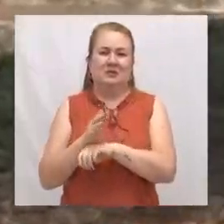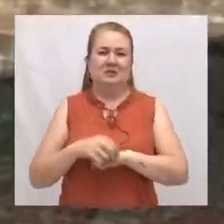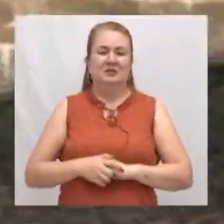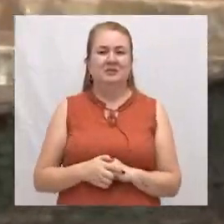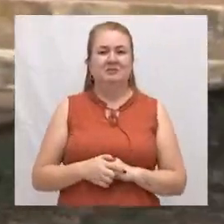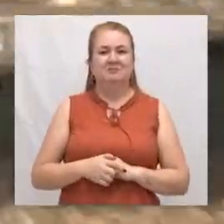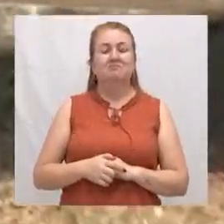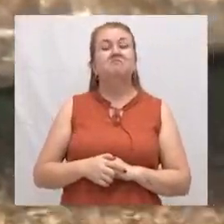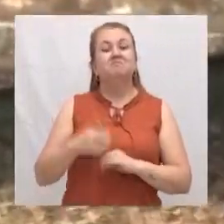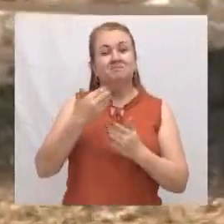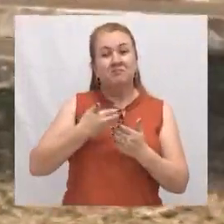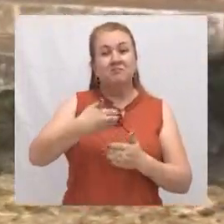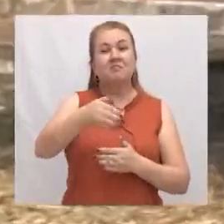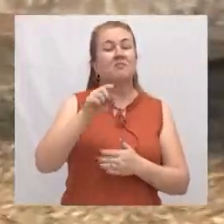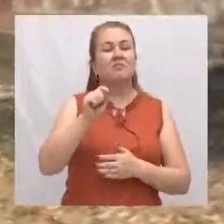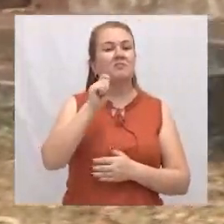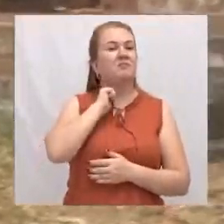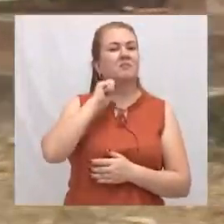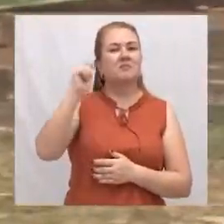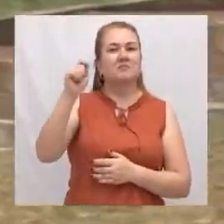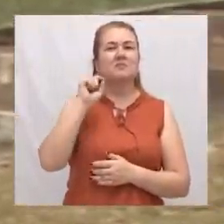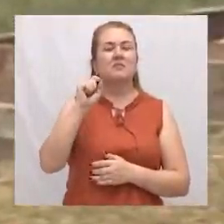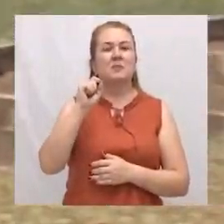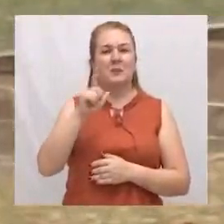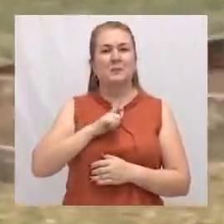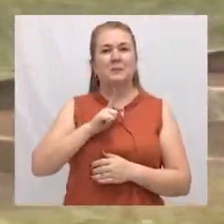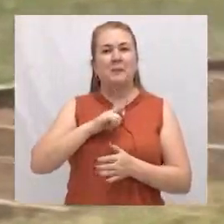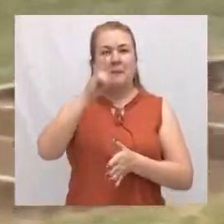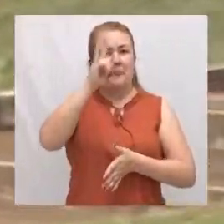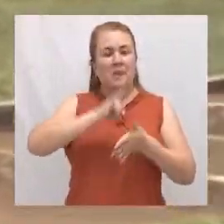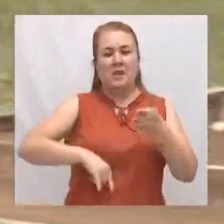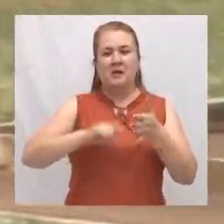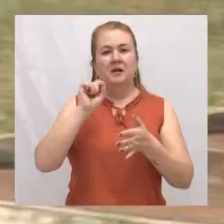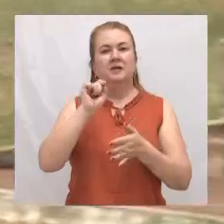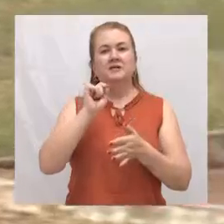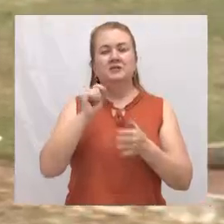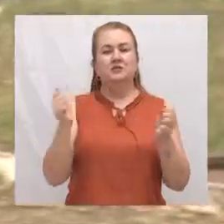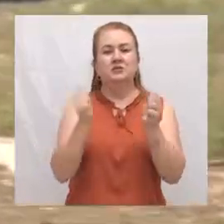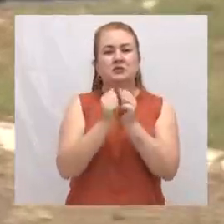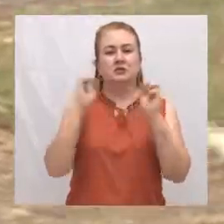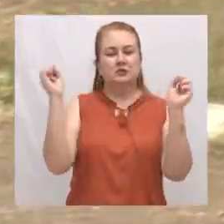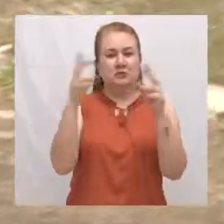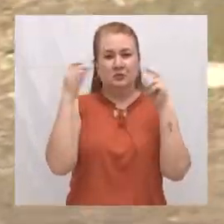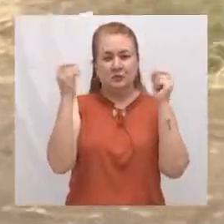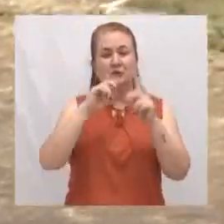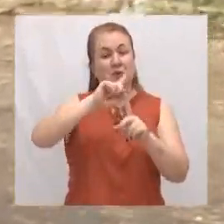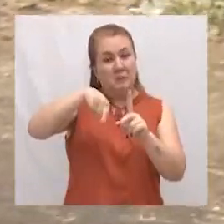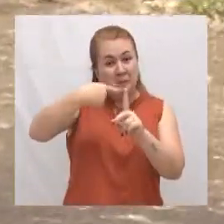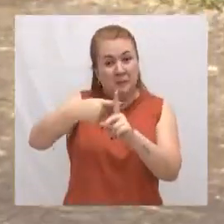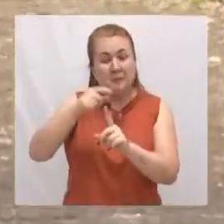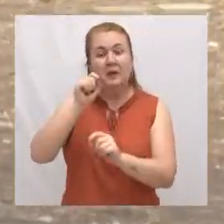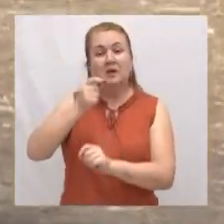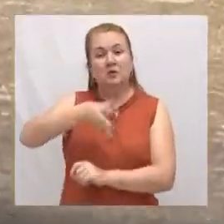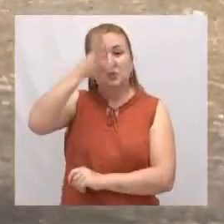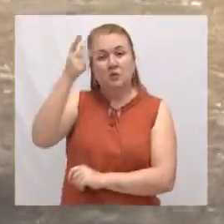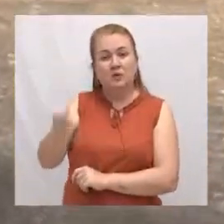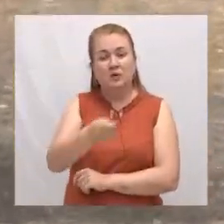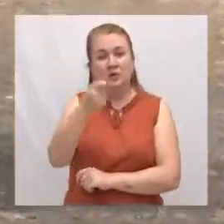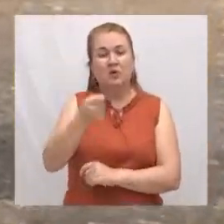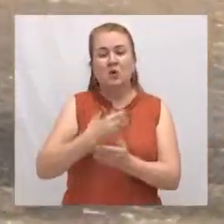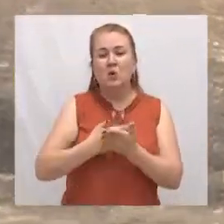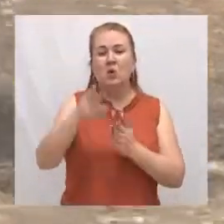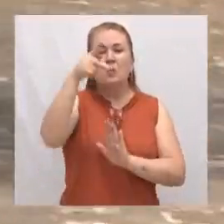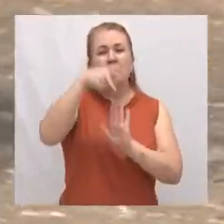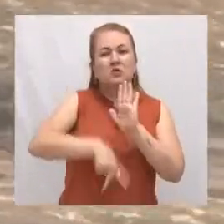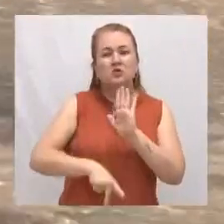Desde abril desse ano, dentro do termo de cooperação firmado entre o SAMU e o Corpo de Bombeiros, foi iniciado um